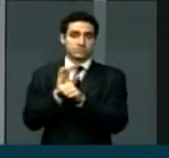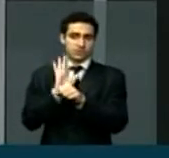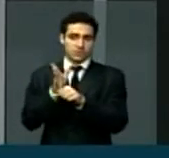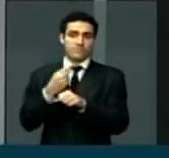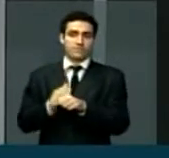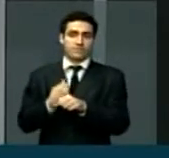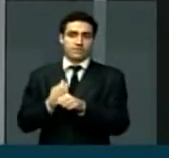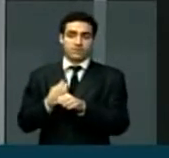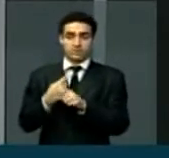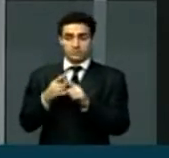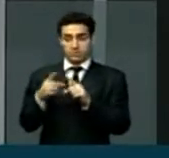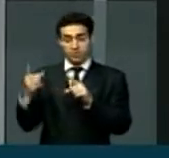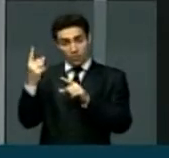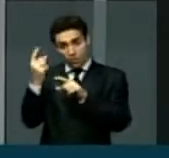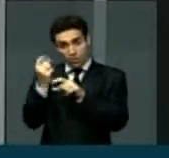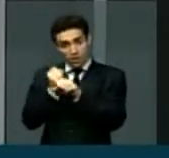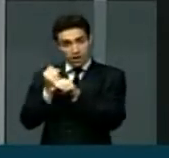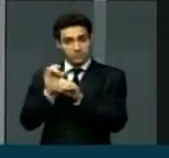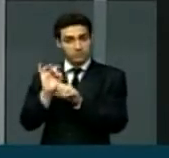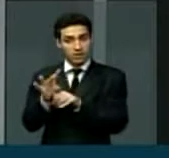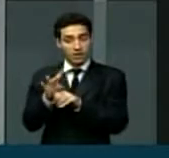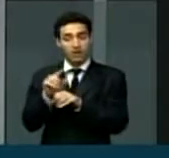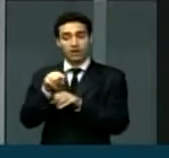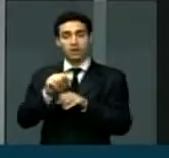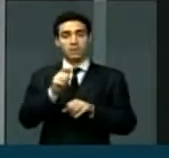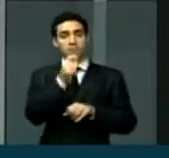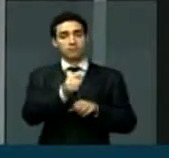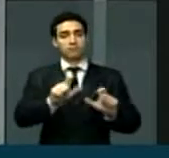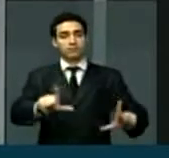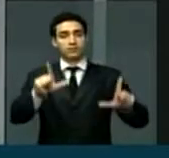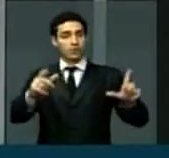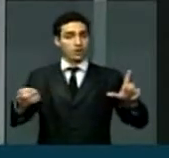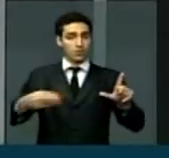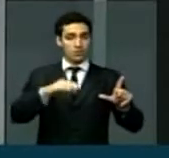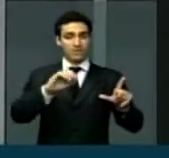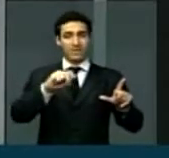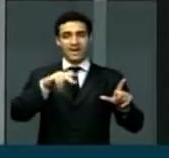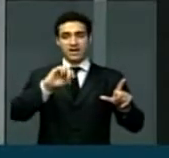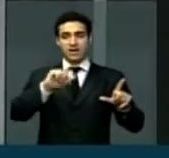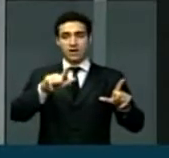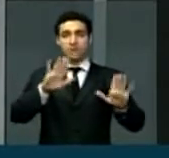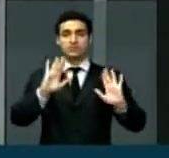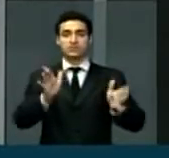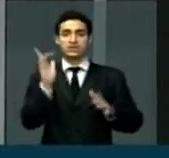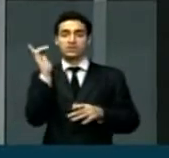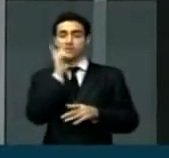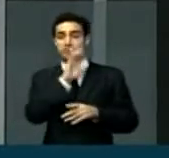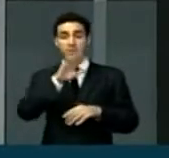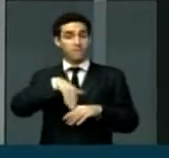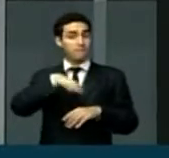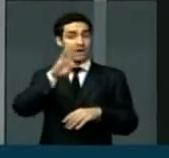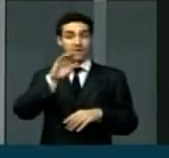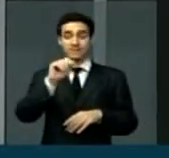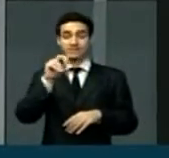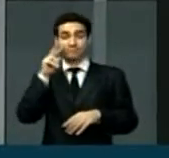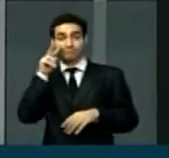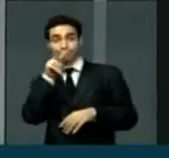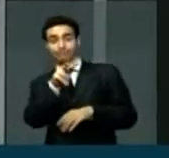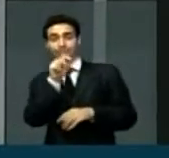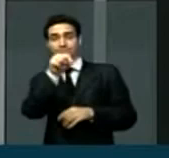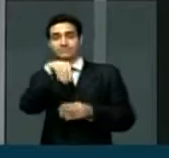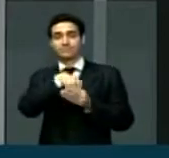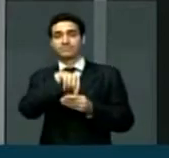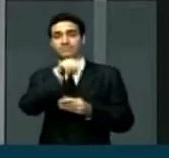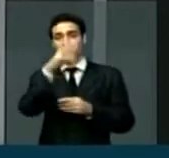Em pouco tempo, esse canal de TV alcançou a maior audiência no